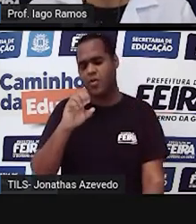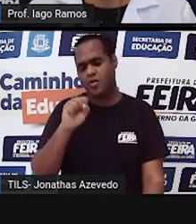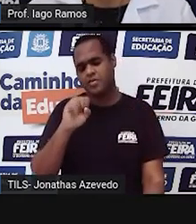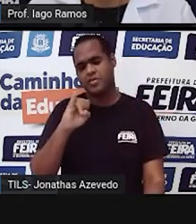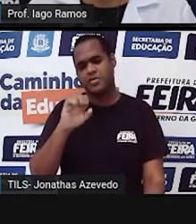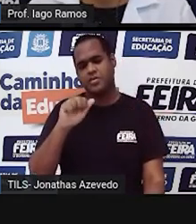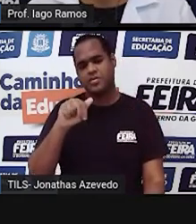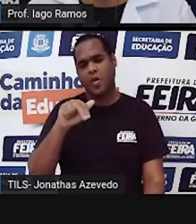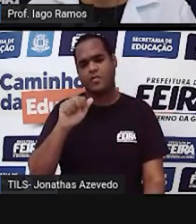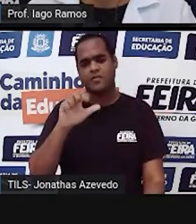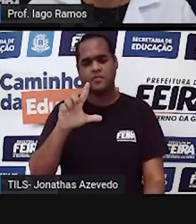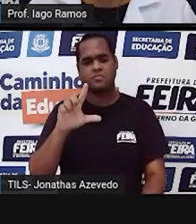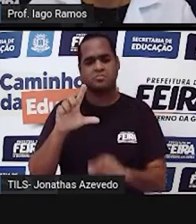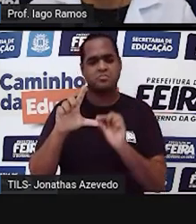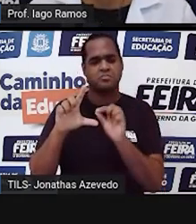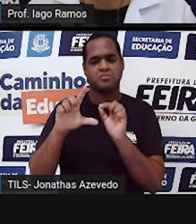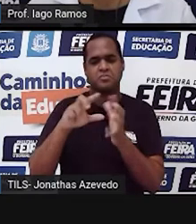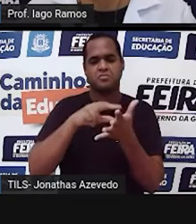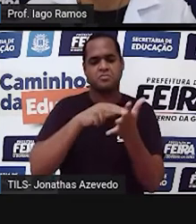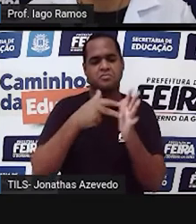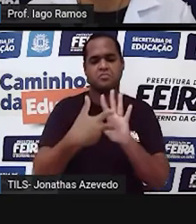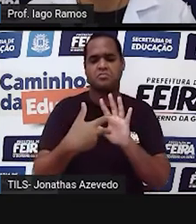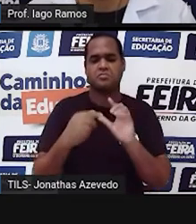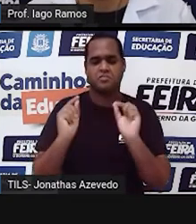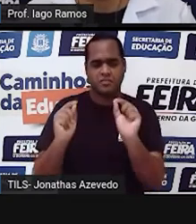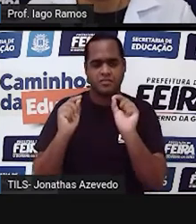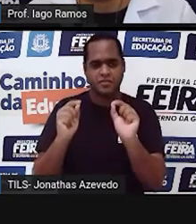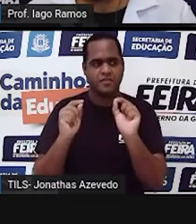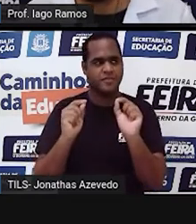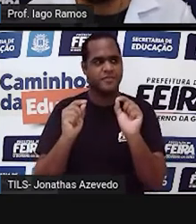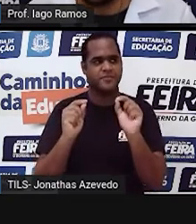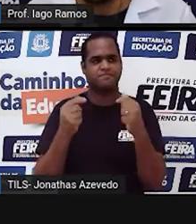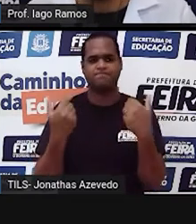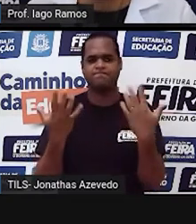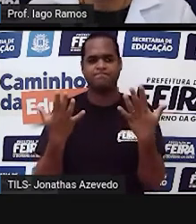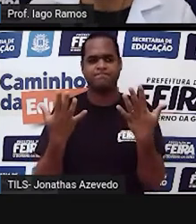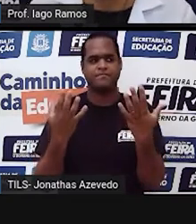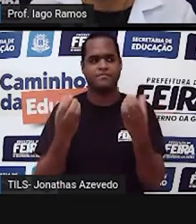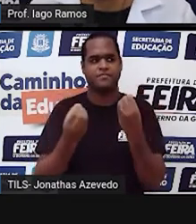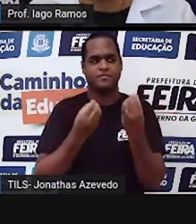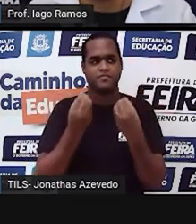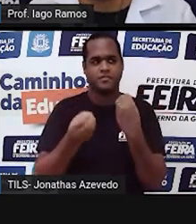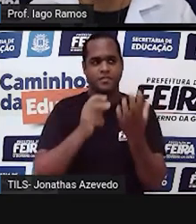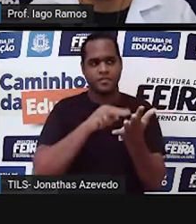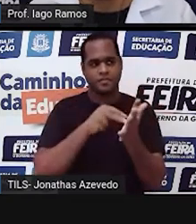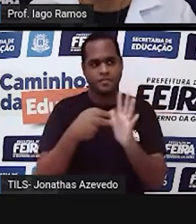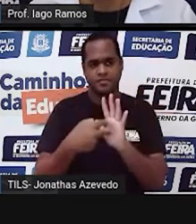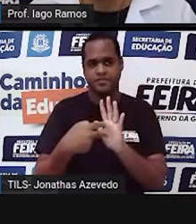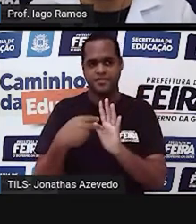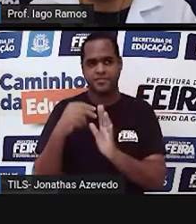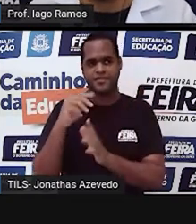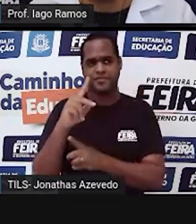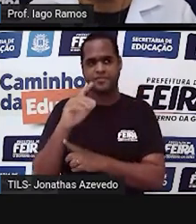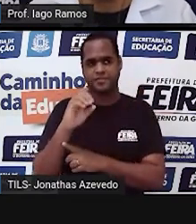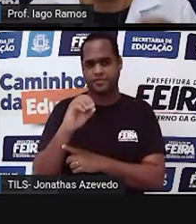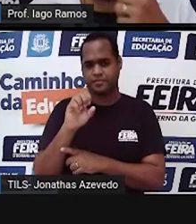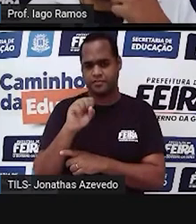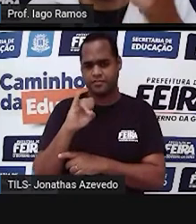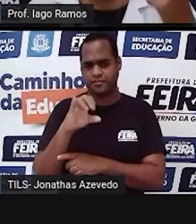é que significa o sistema de numeração ser posicional? Posicional vem de posição.